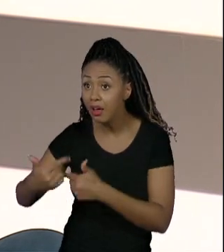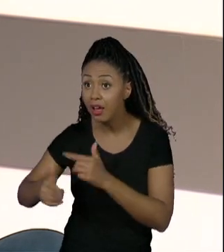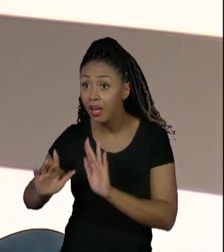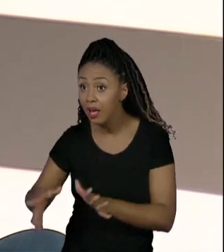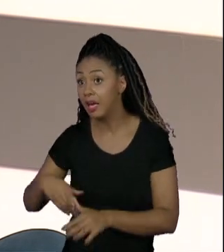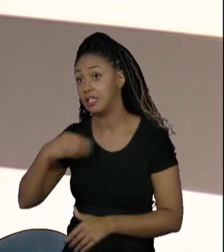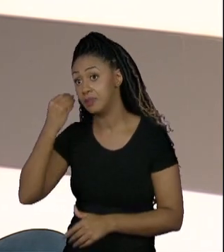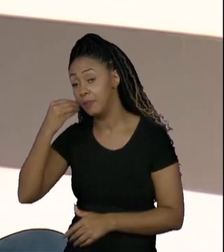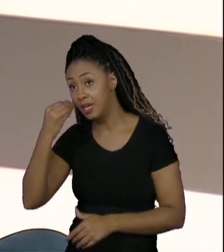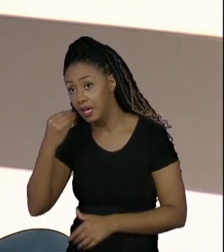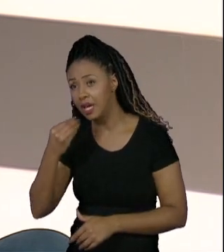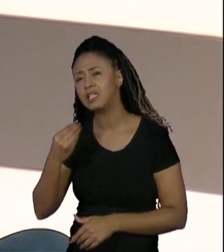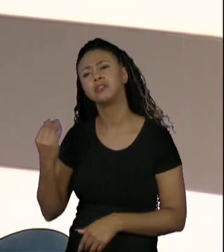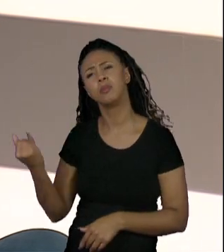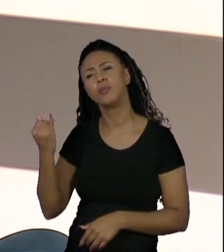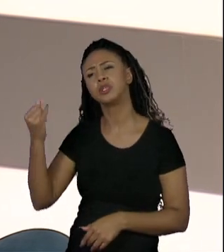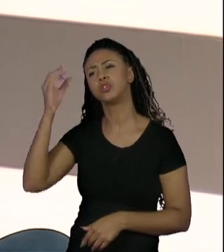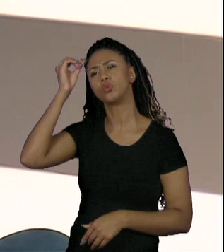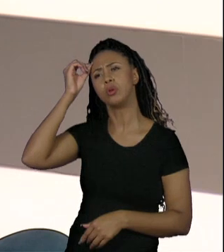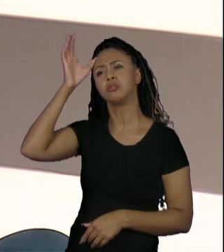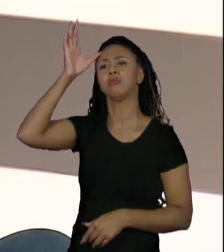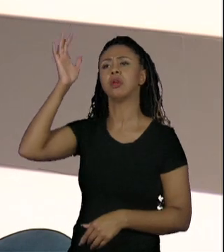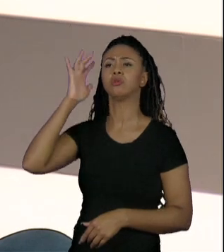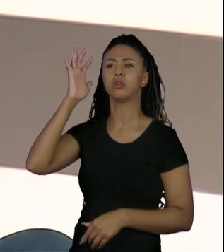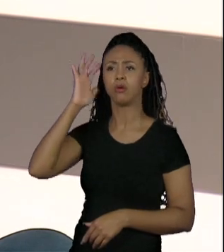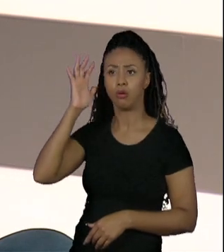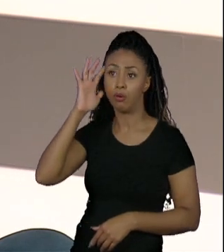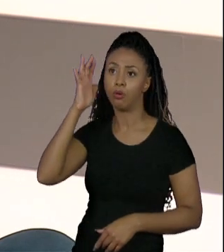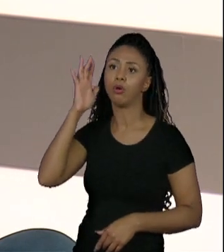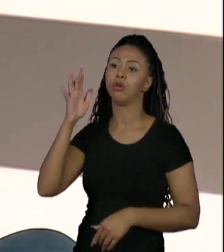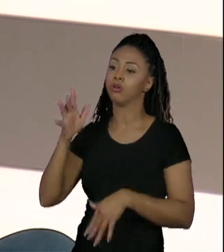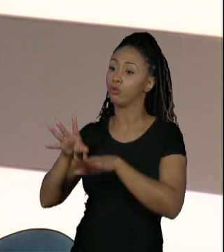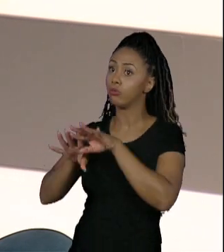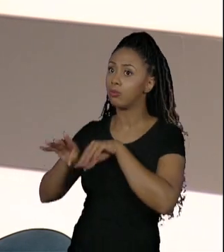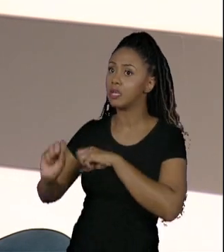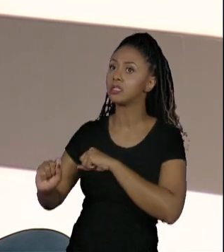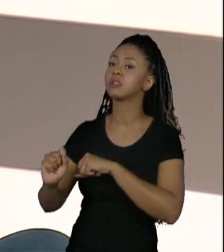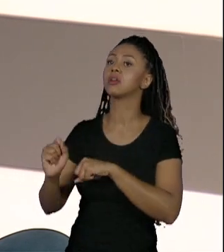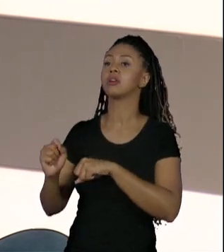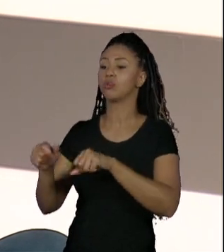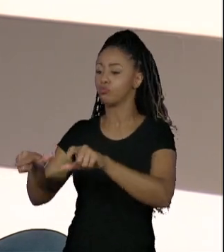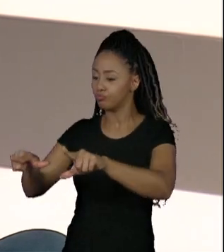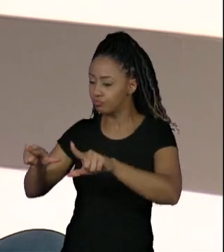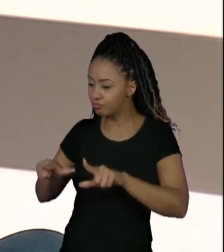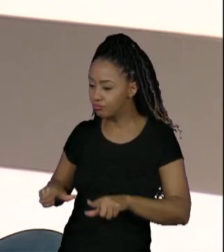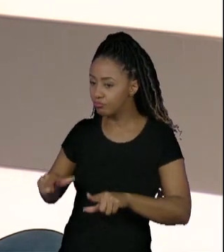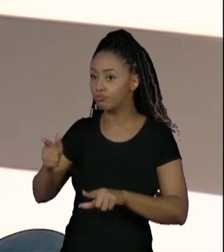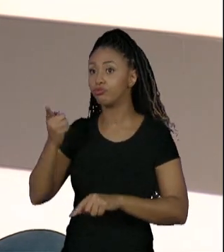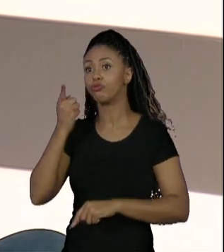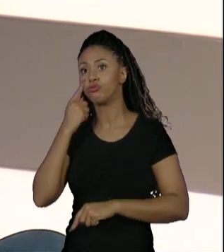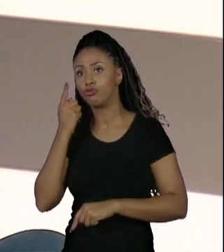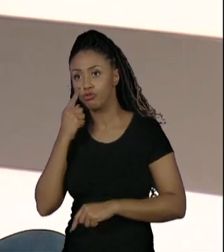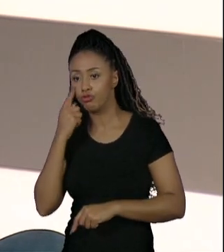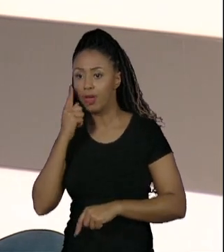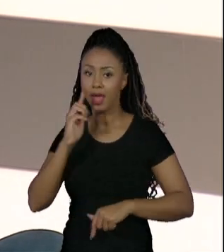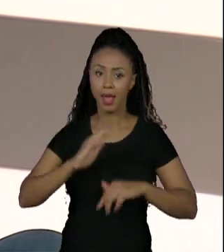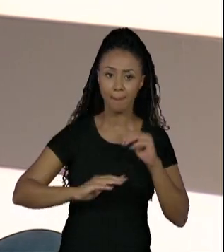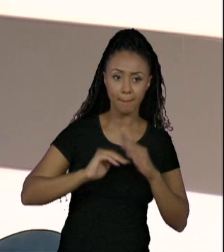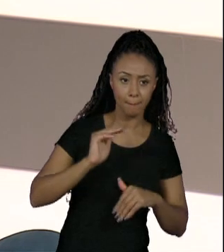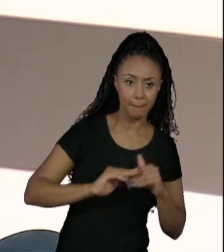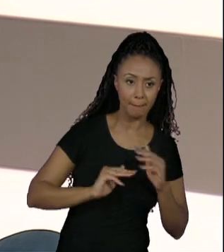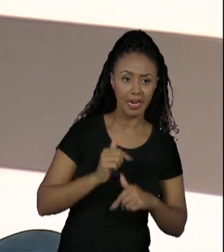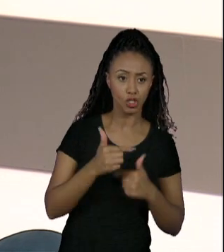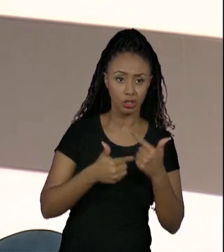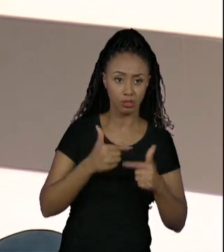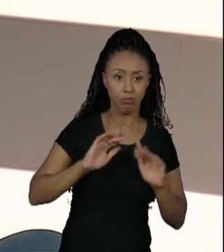buscar conhecimento teórico, uma formação para realmente estar verificando se aquilo que ele faz na prática, se